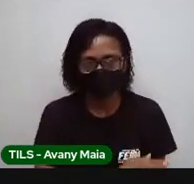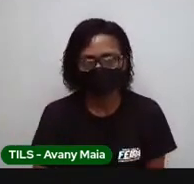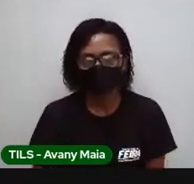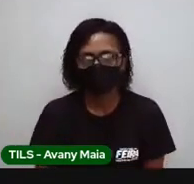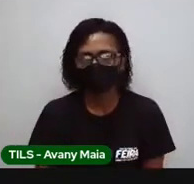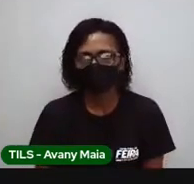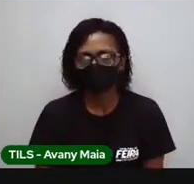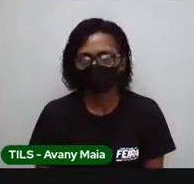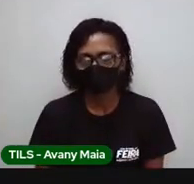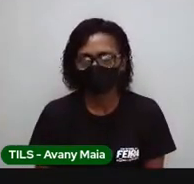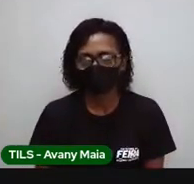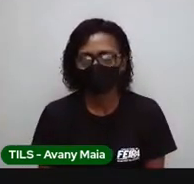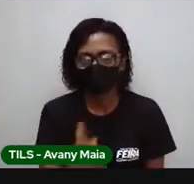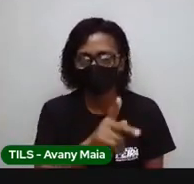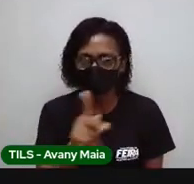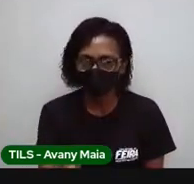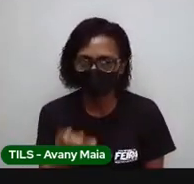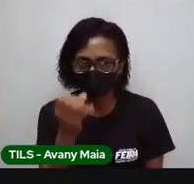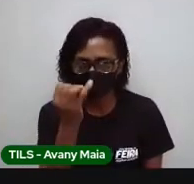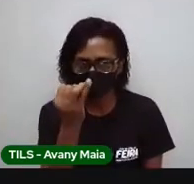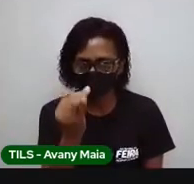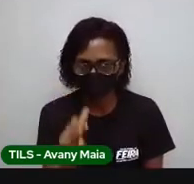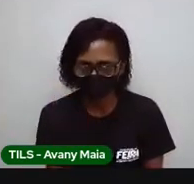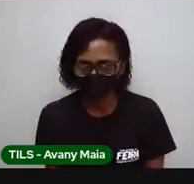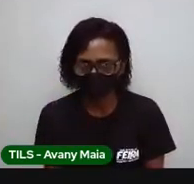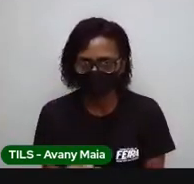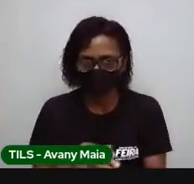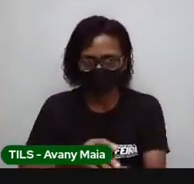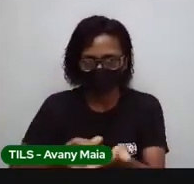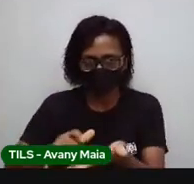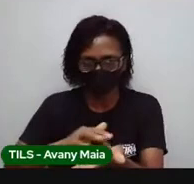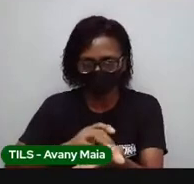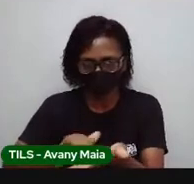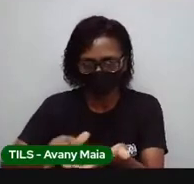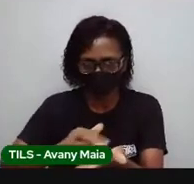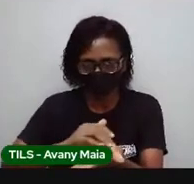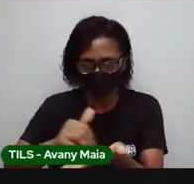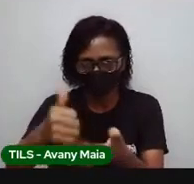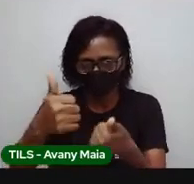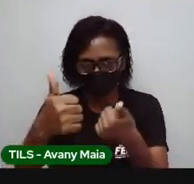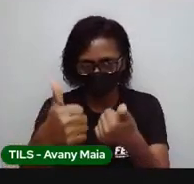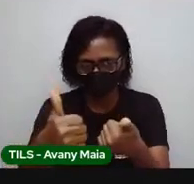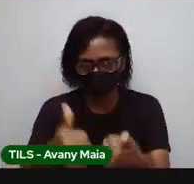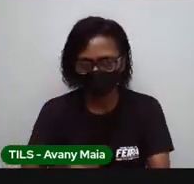agora enquanto estou falando, numa calculadora. Tá bom?